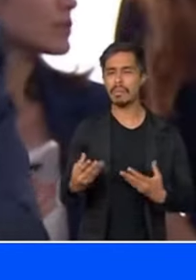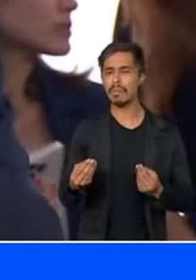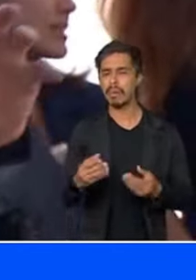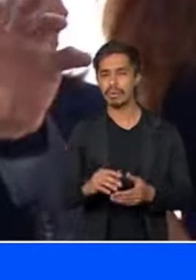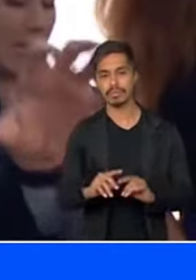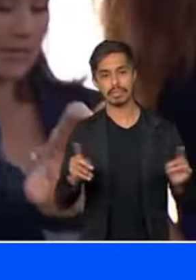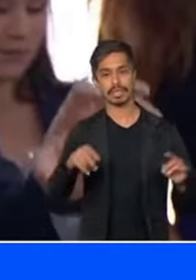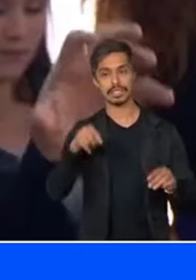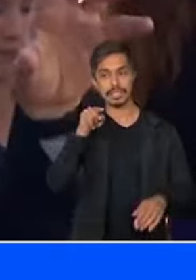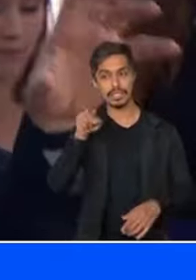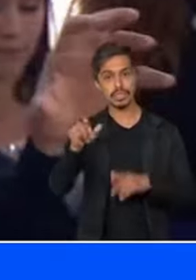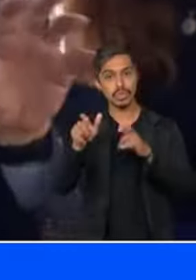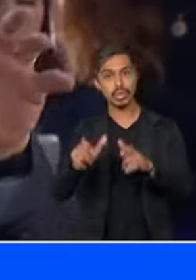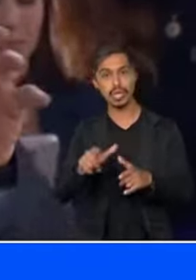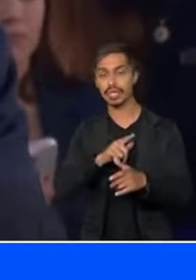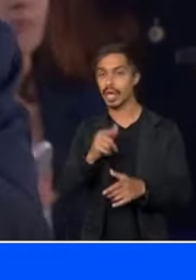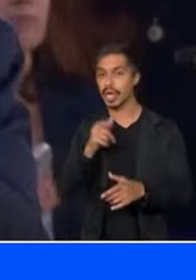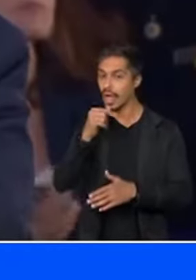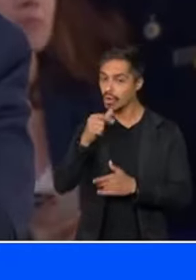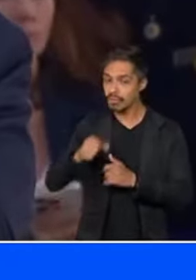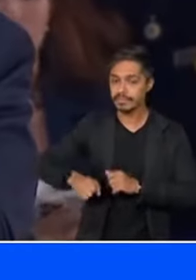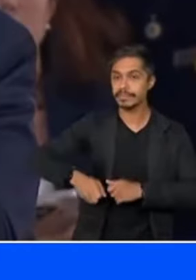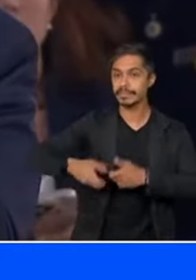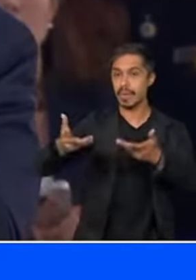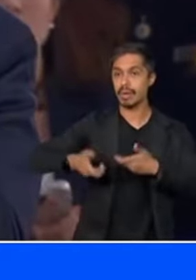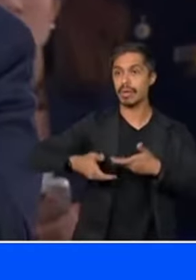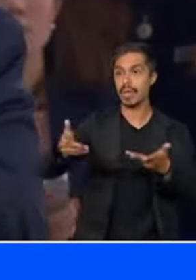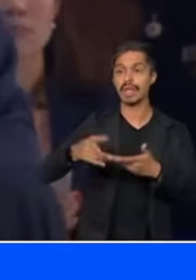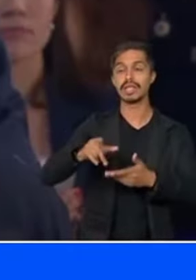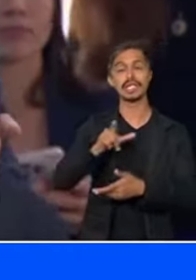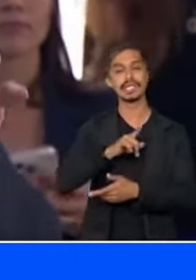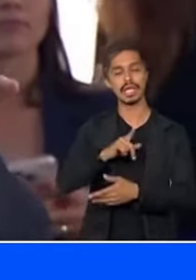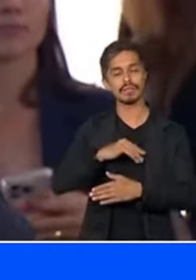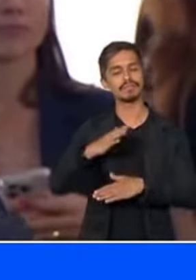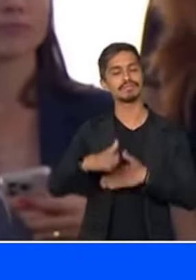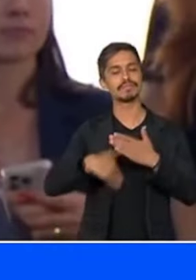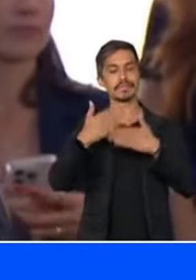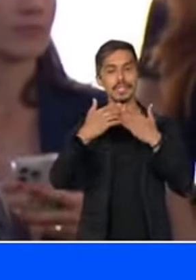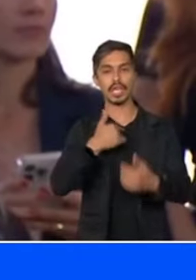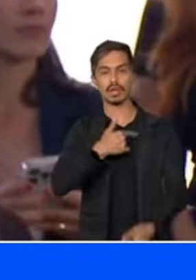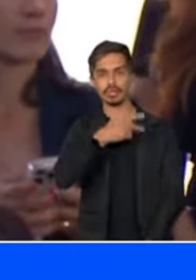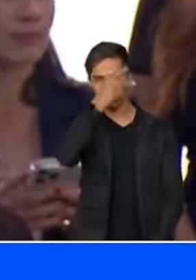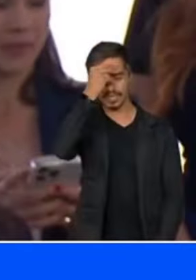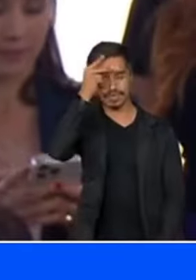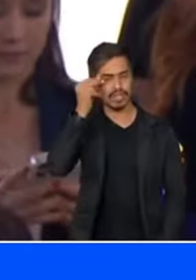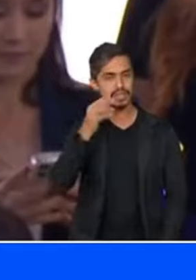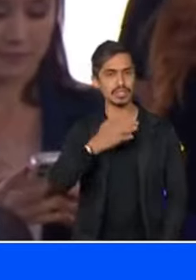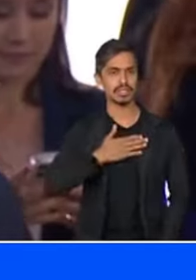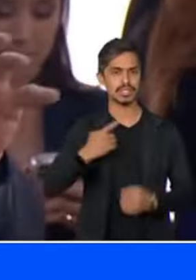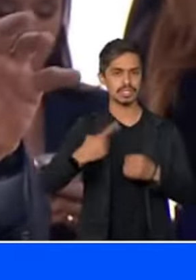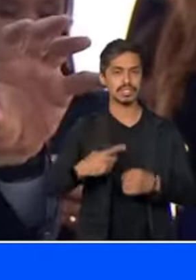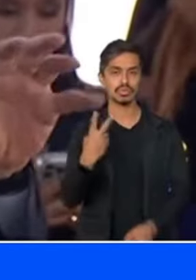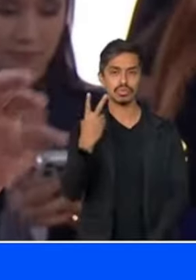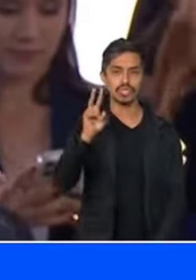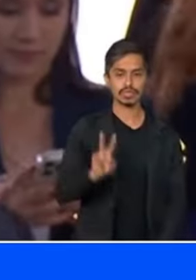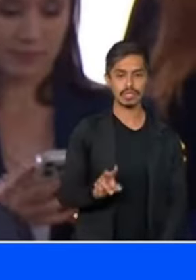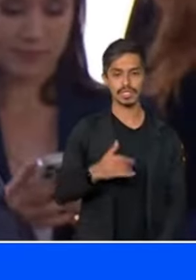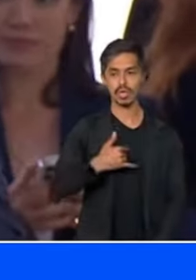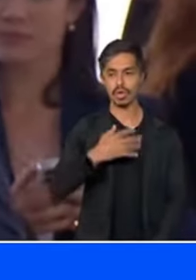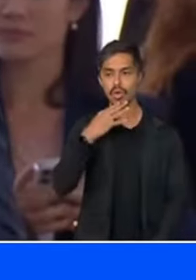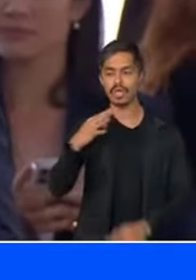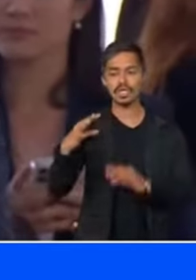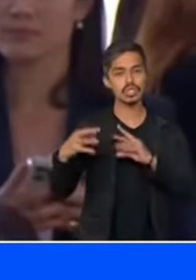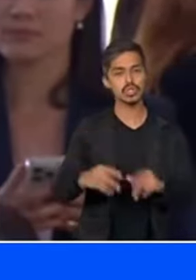irrigação, que existe prosperidade Eu fui prefeito da minha cidade duas vezes E eu conheço a cidade